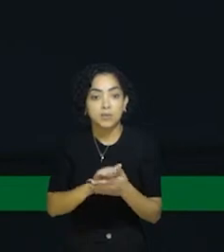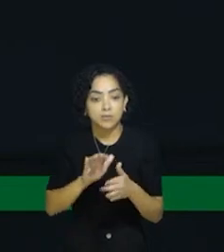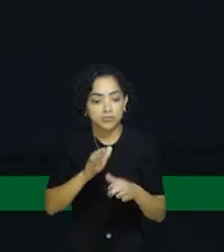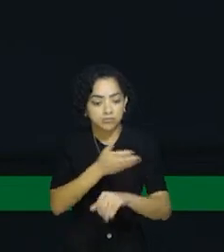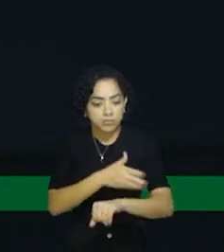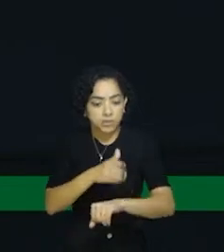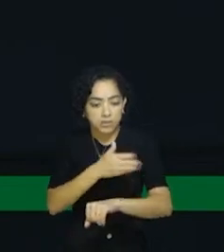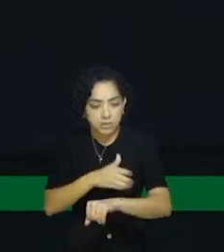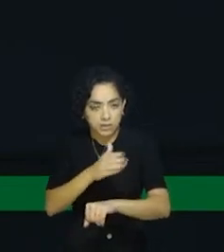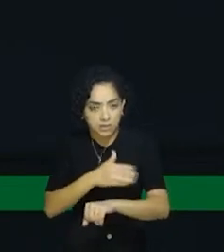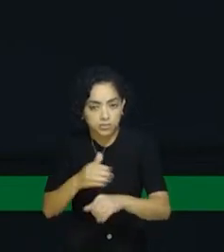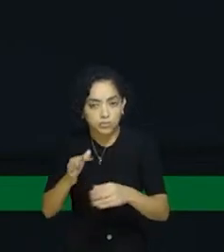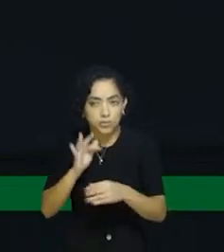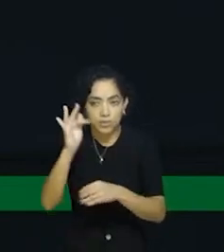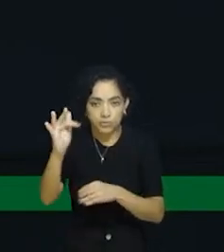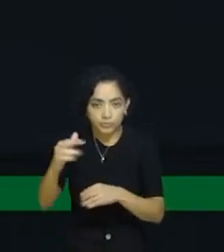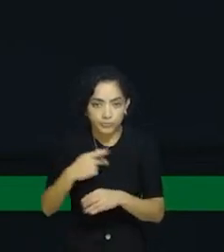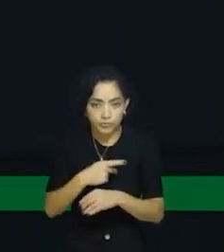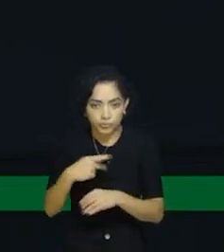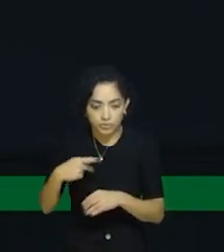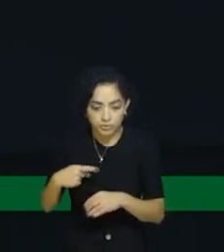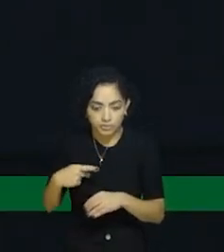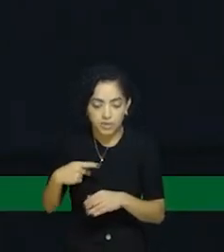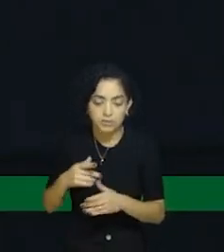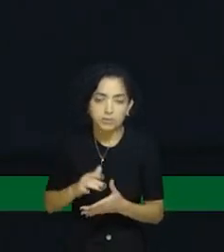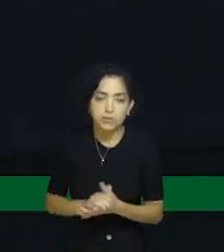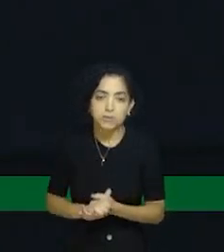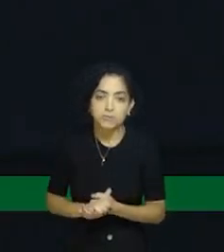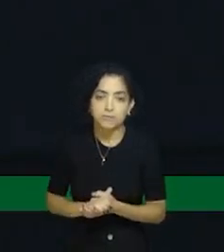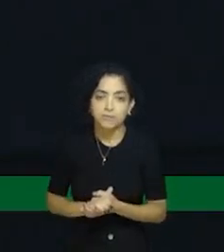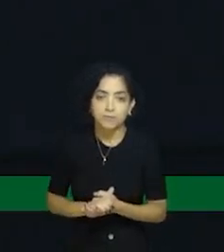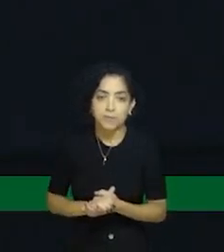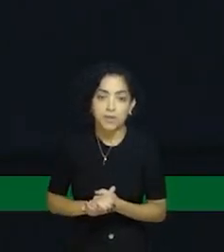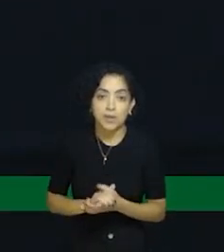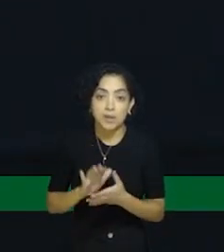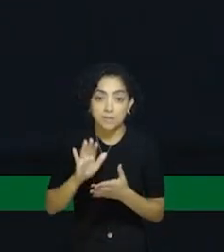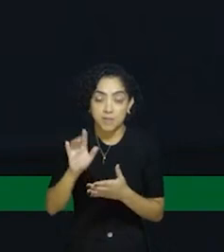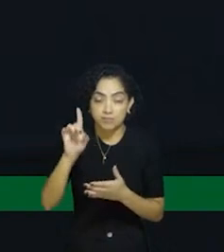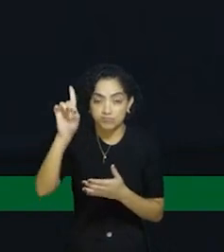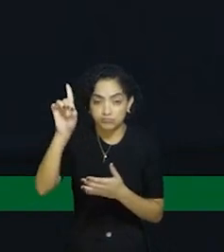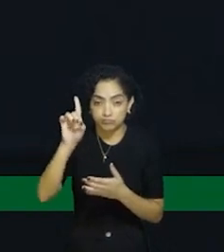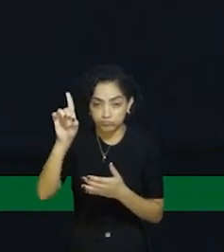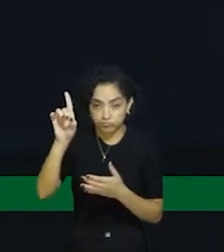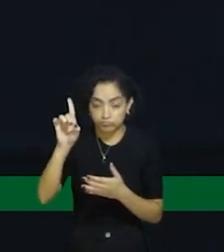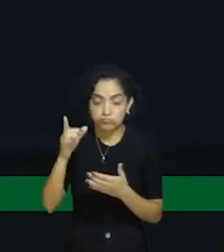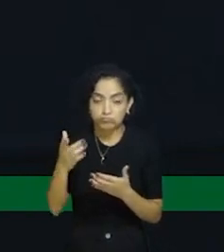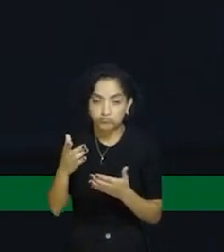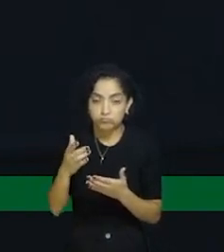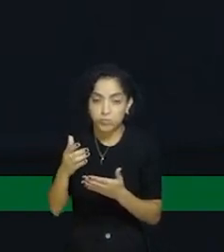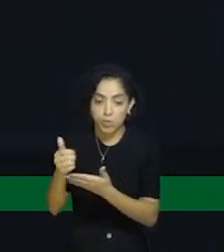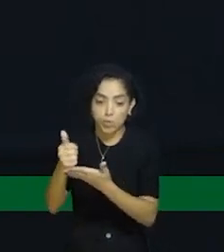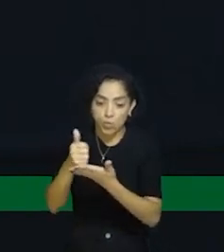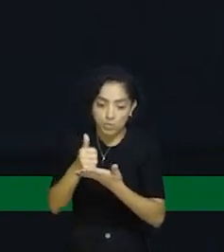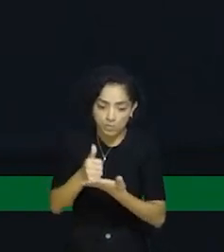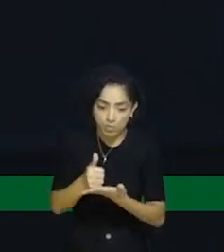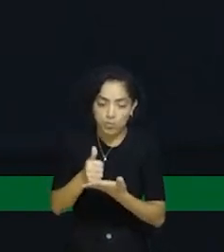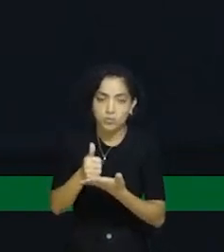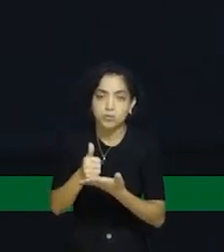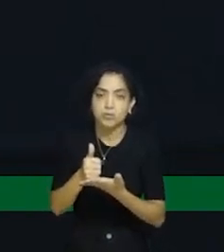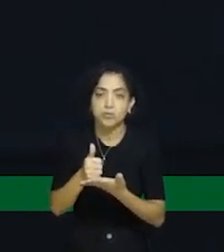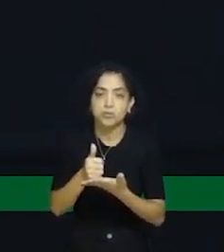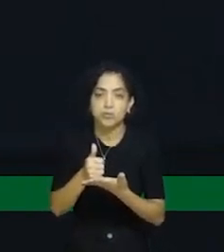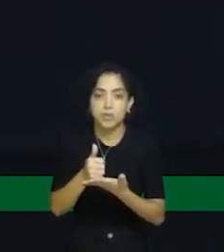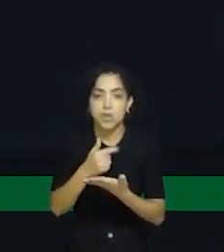e esses números hoje não são suficientes. Mas com a graça de Deus, contamos com milhares de leigos,